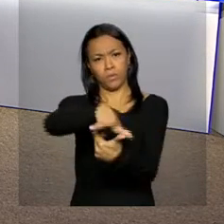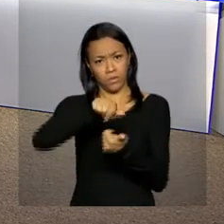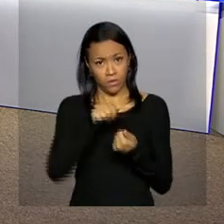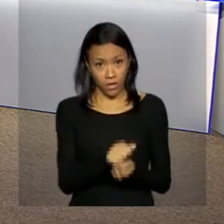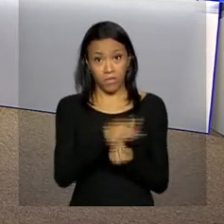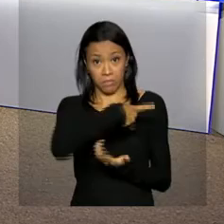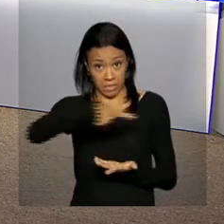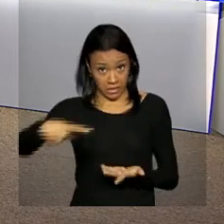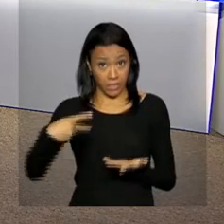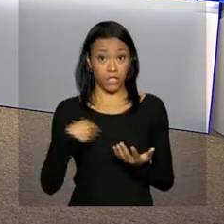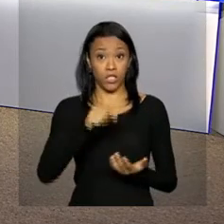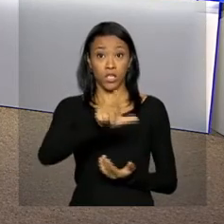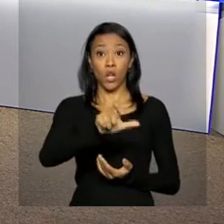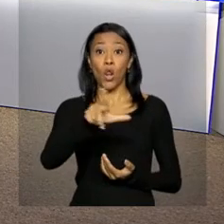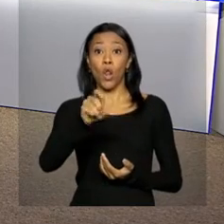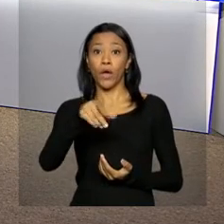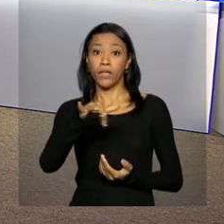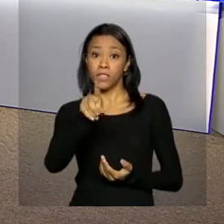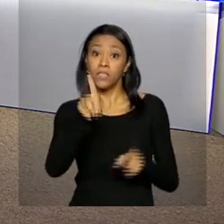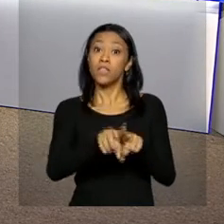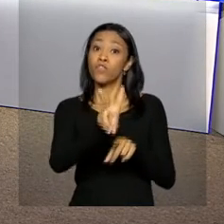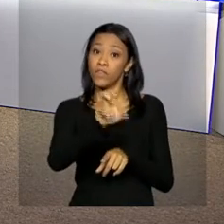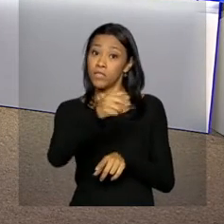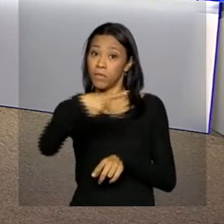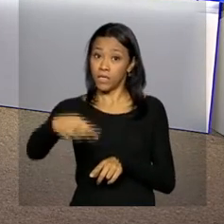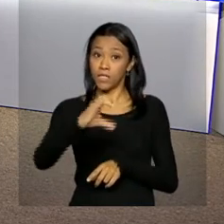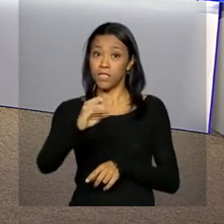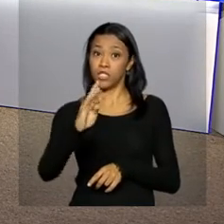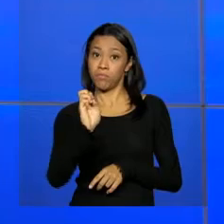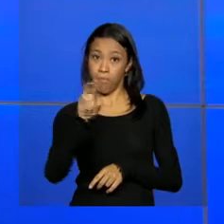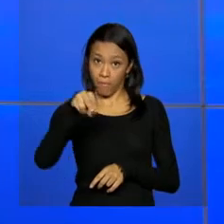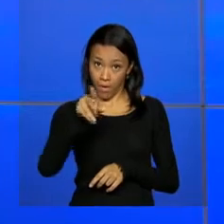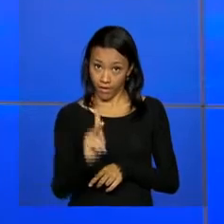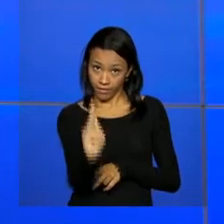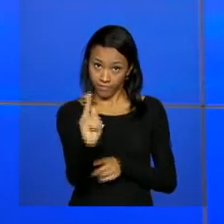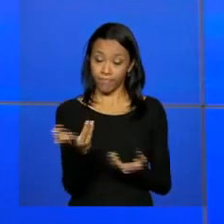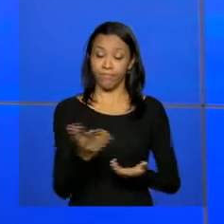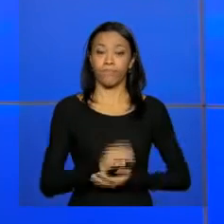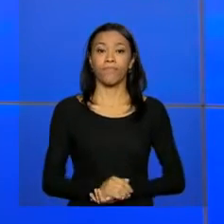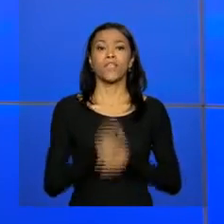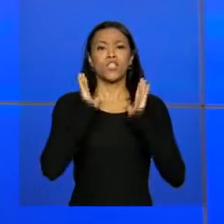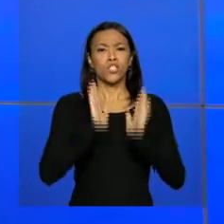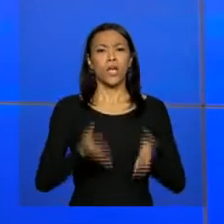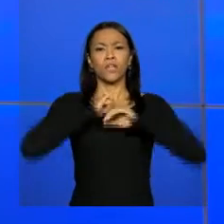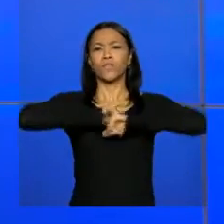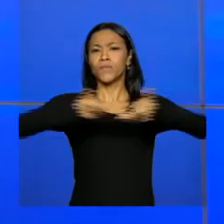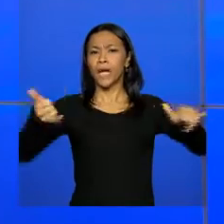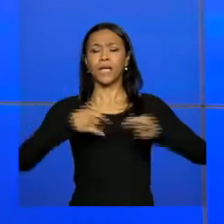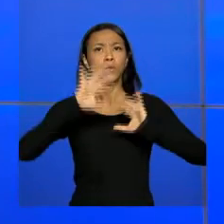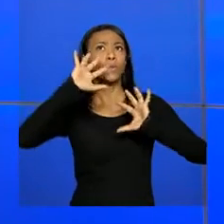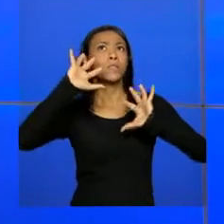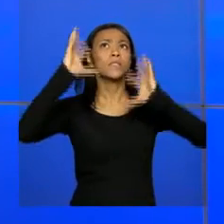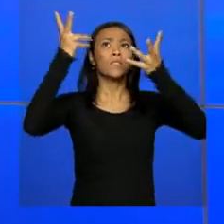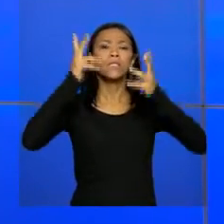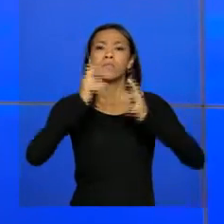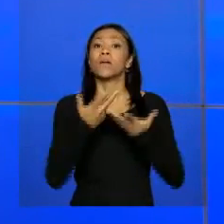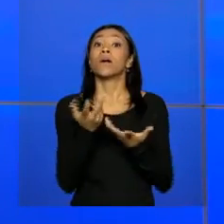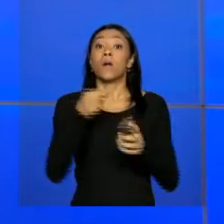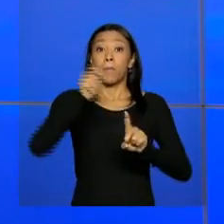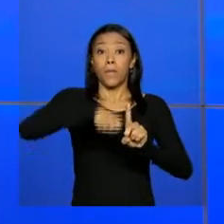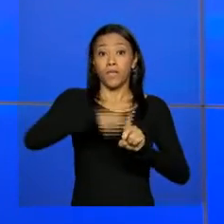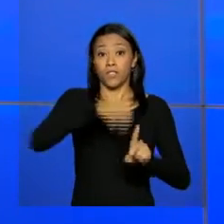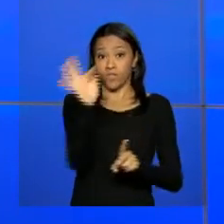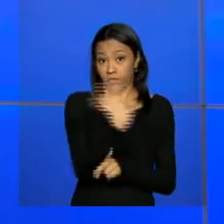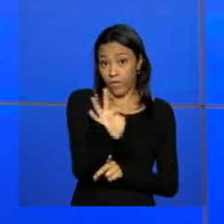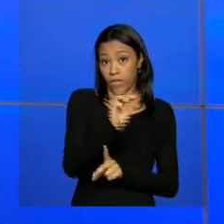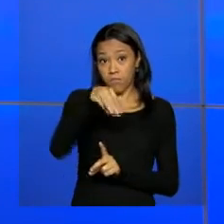internacionais, o presidente do Lloyds e o vice-presidente do Citibank. Foi divulgada a previsão climática no país para os meses de